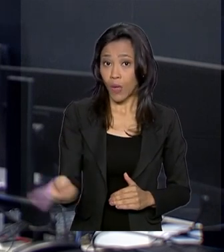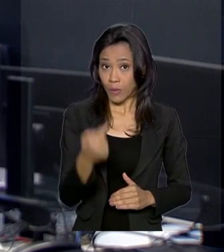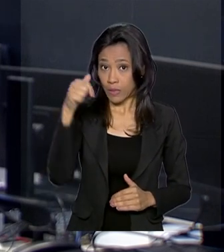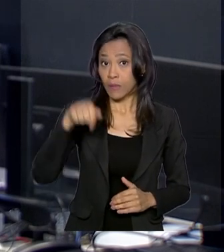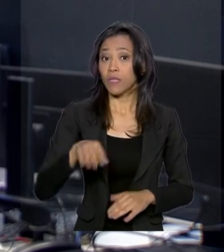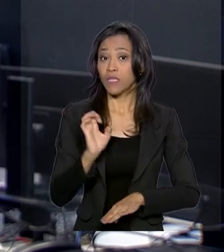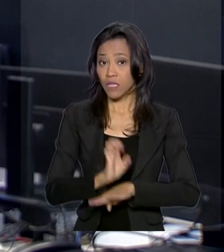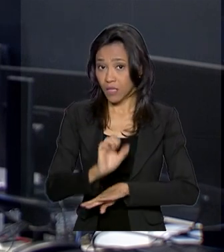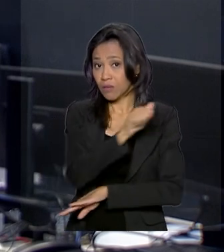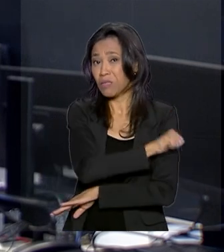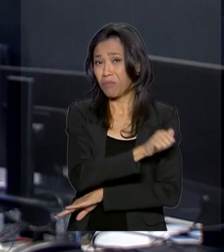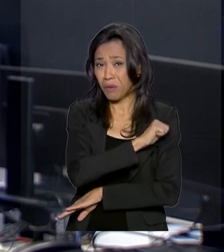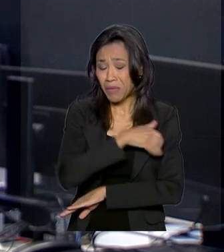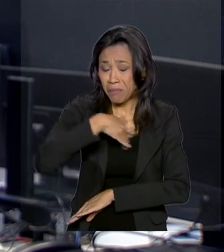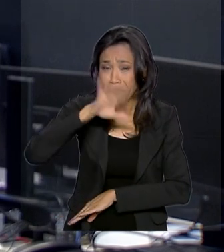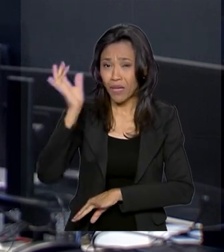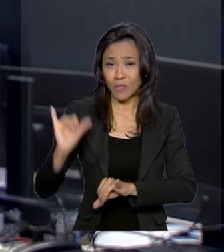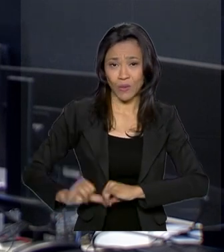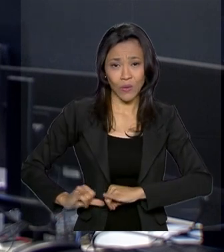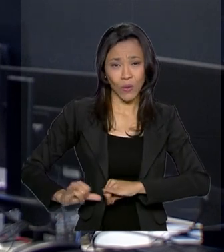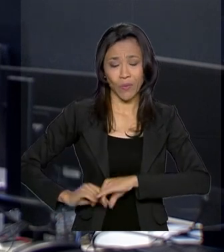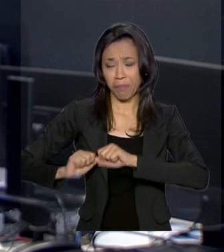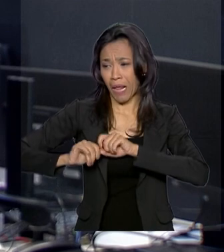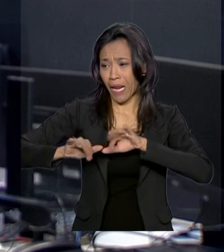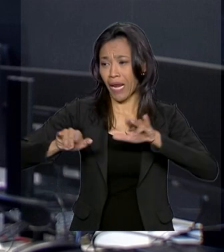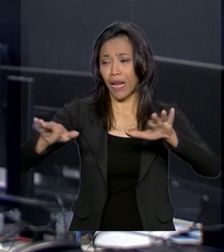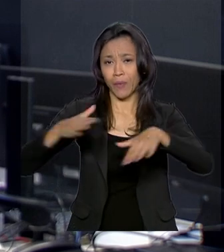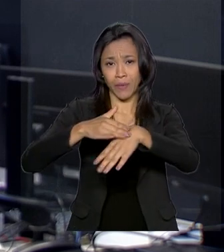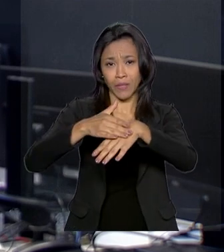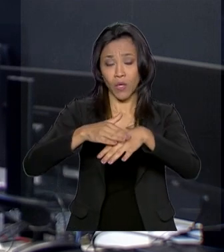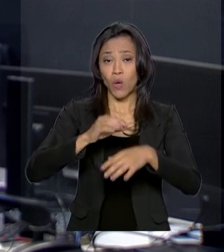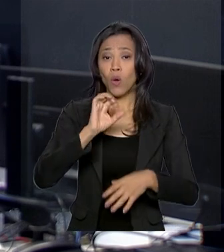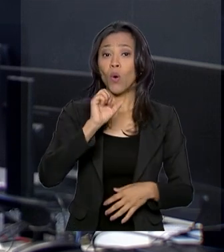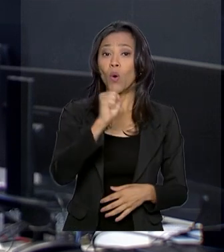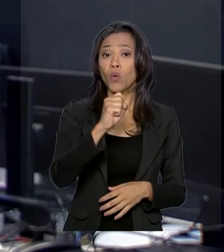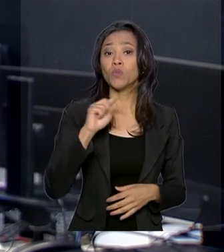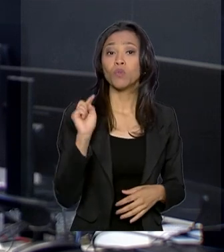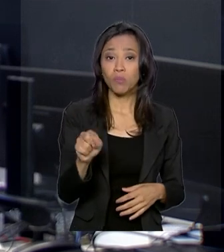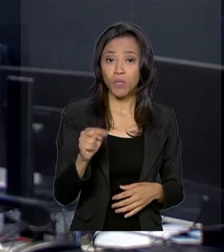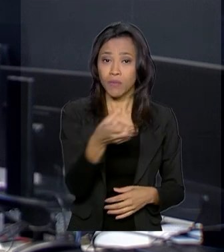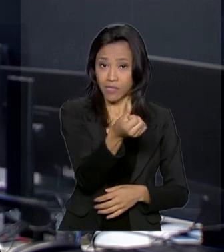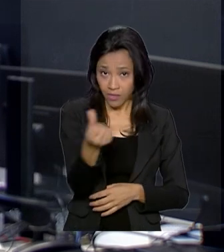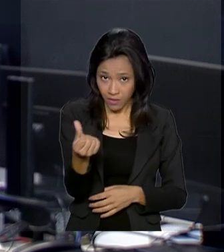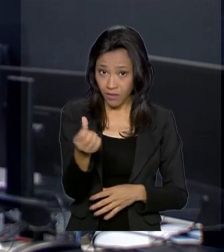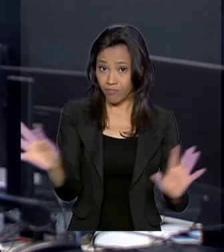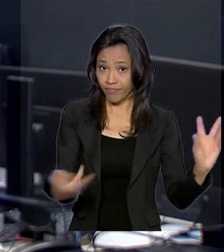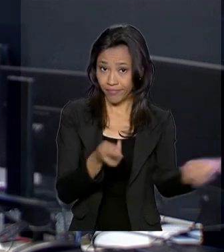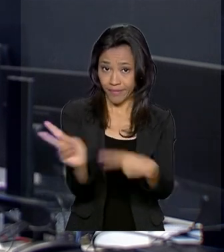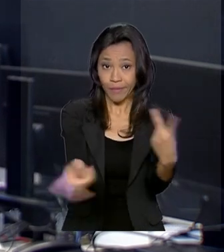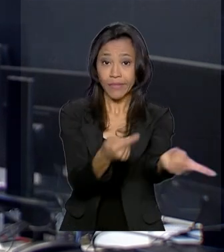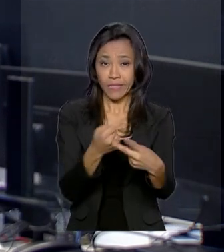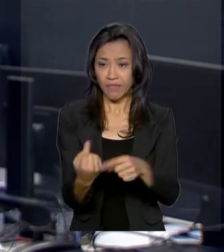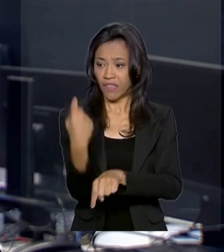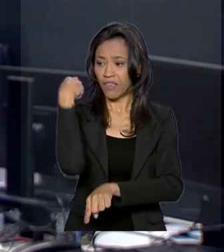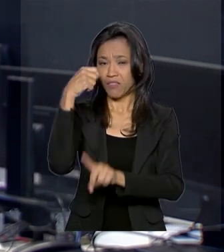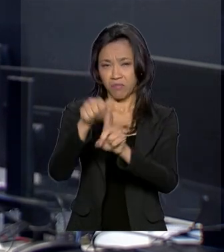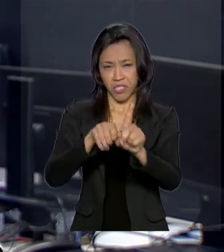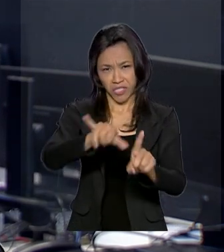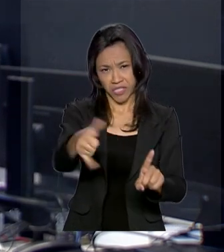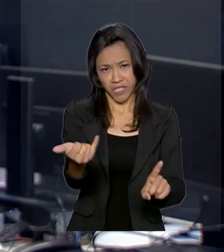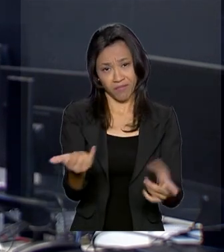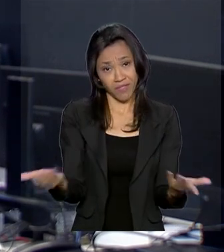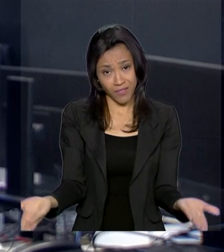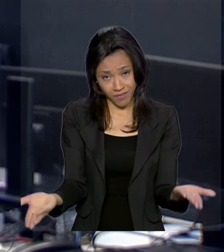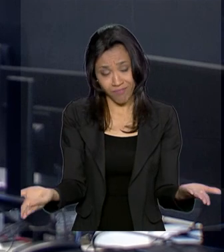São Paulo, que é o estado que mais sofre com a doença. Já são 8.619 casos de sarampo desde o início do ano. Não